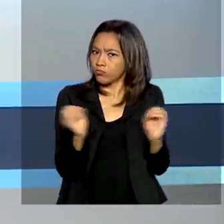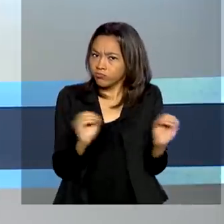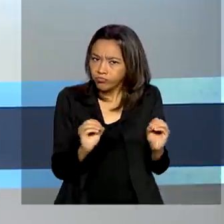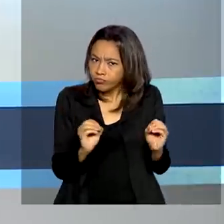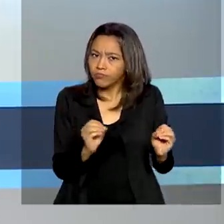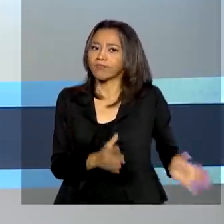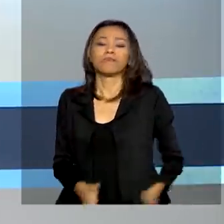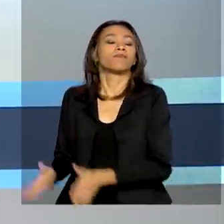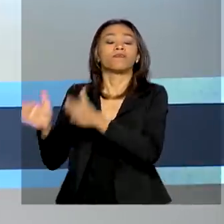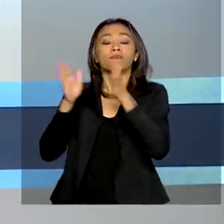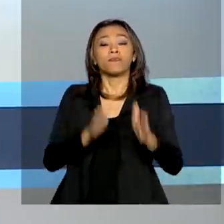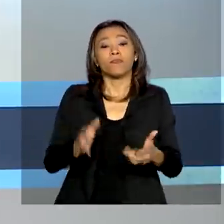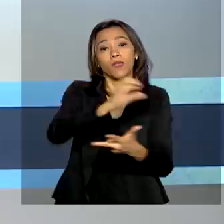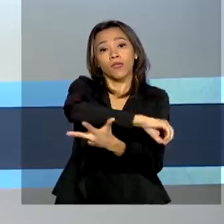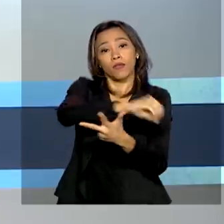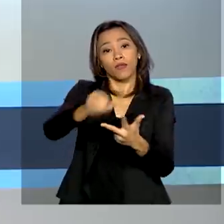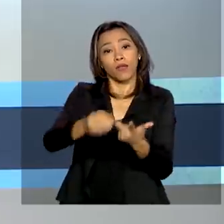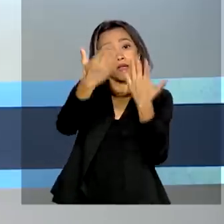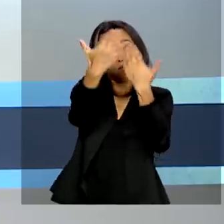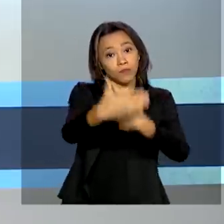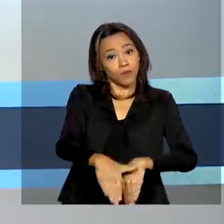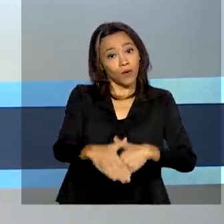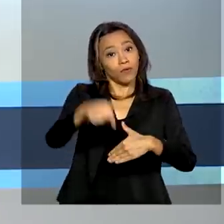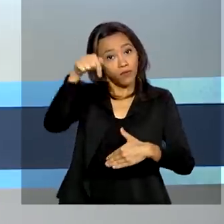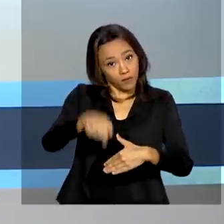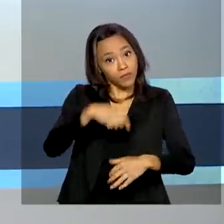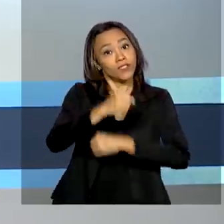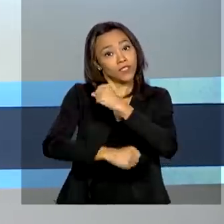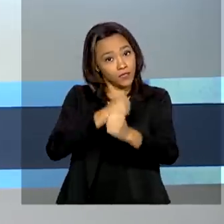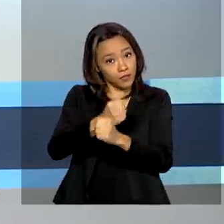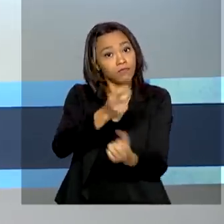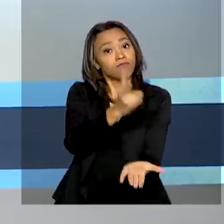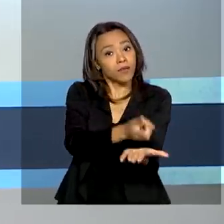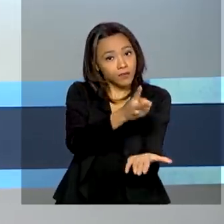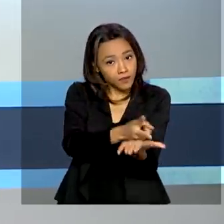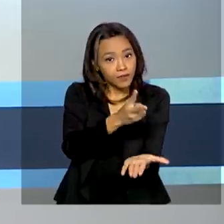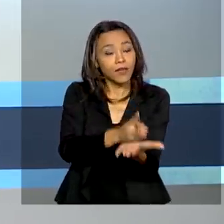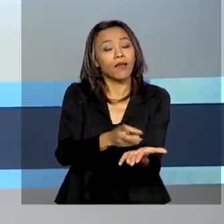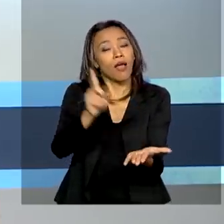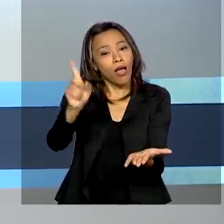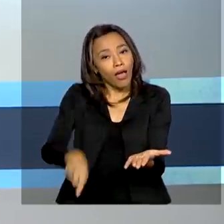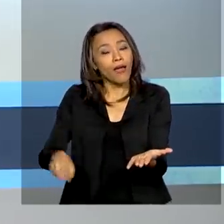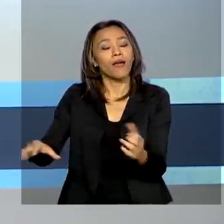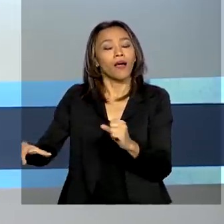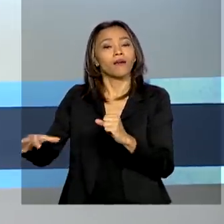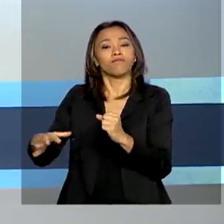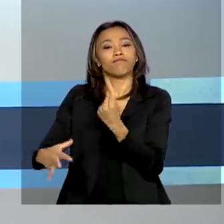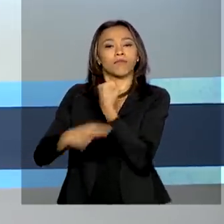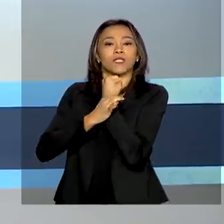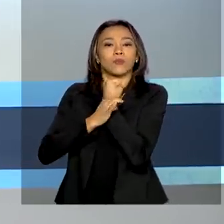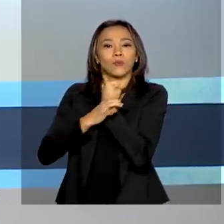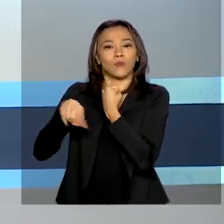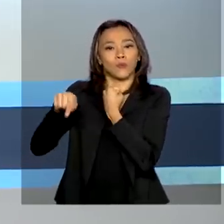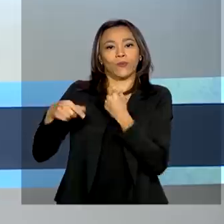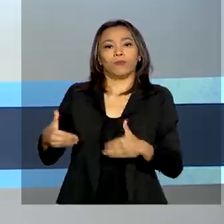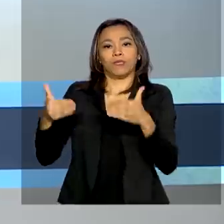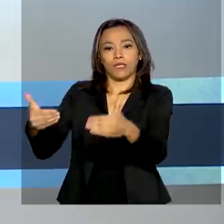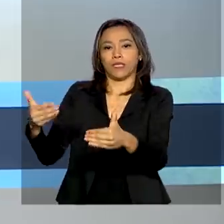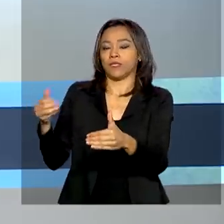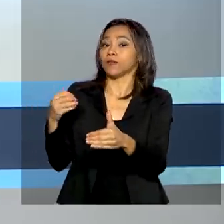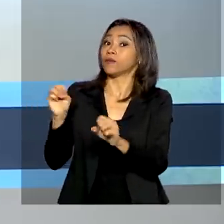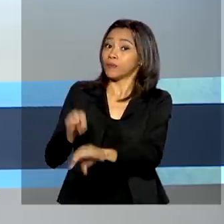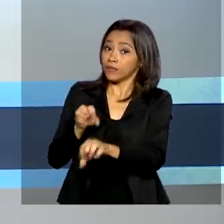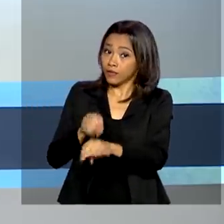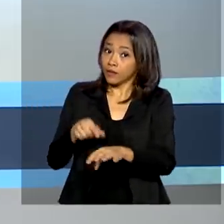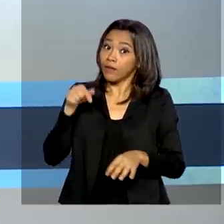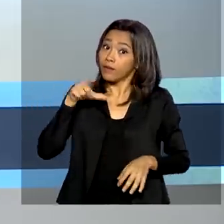O Exame Nacional do Ensino Médio deste ano está mantido. É o que garante o Ministério da Educação. E essa edição